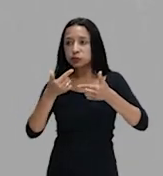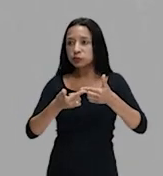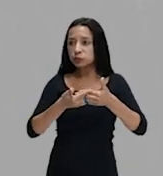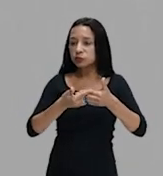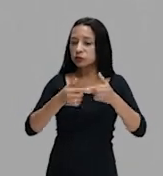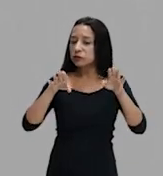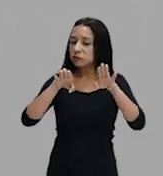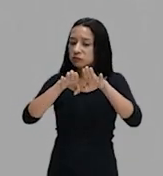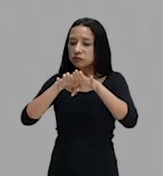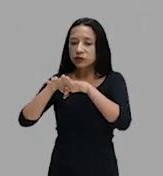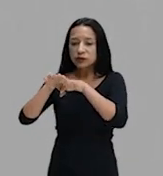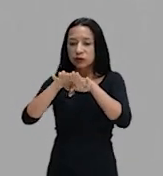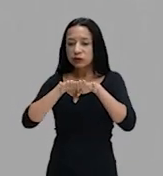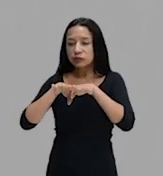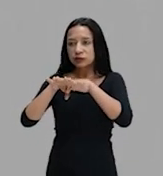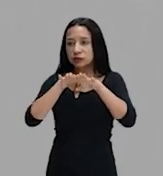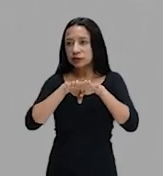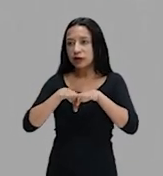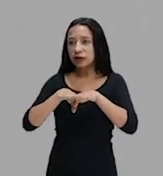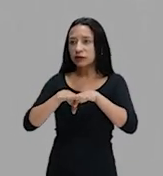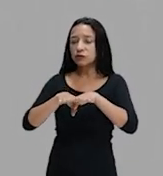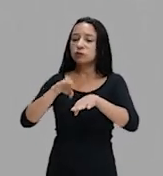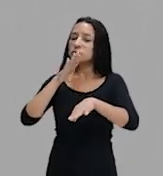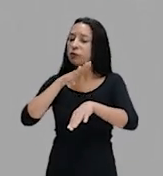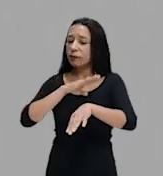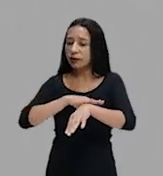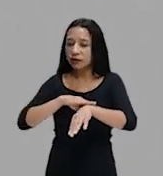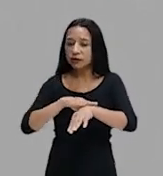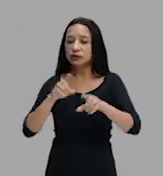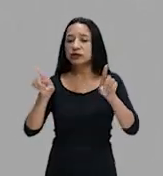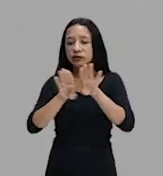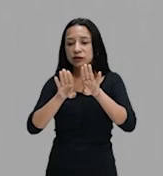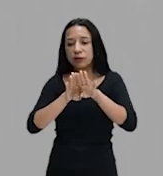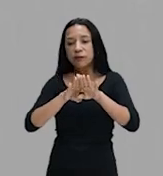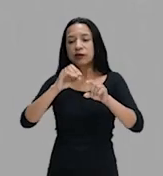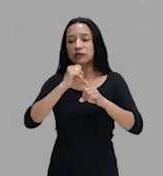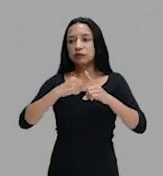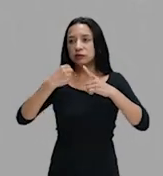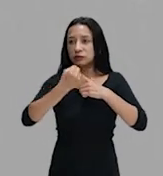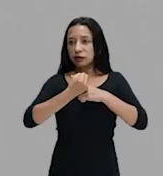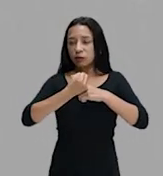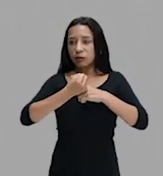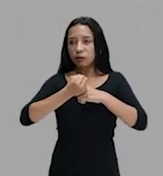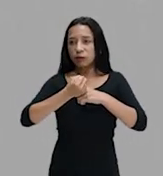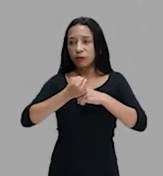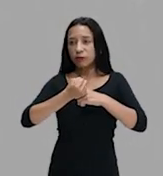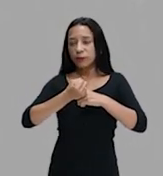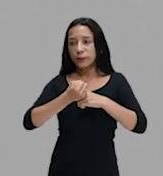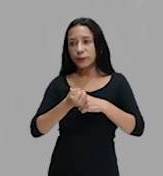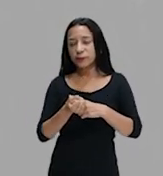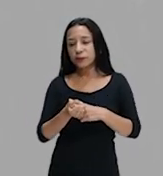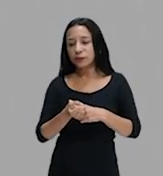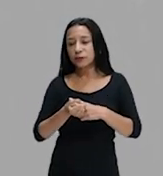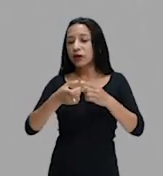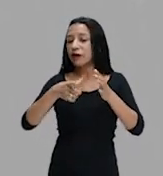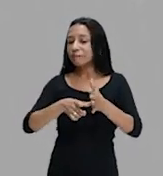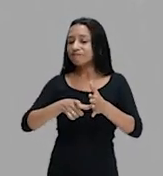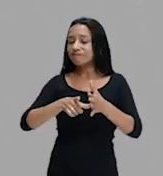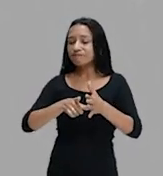por uma igualdade étnica e social. Ou seja, um movimento anti-escravagista.